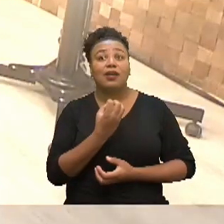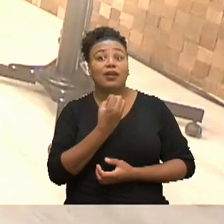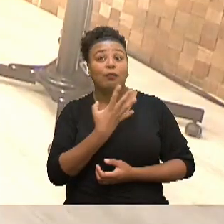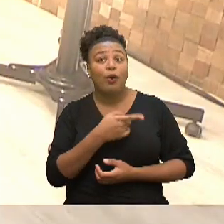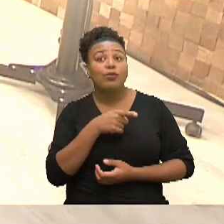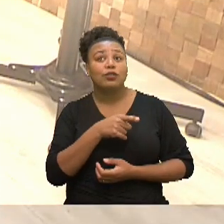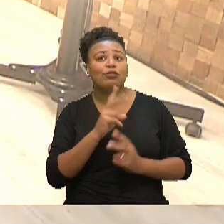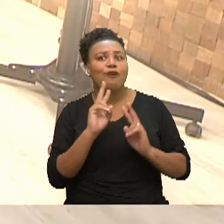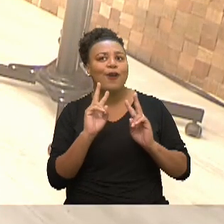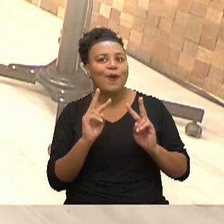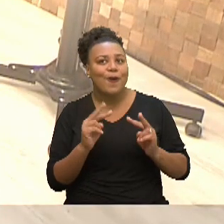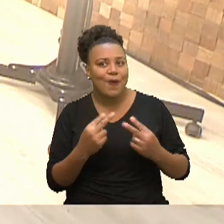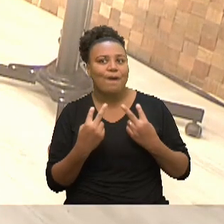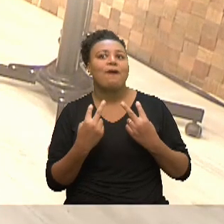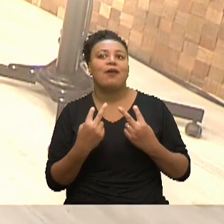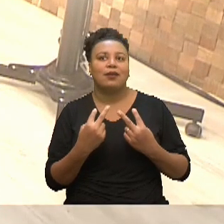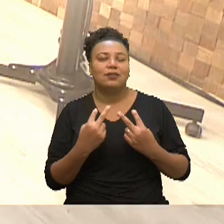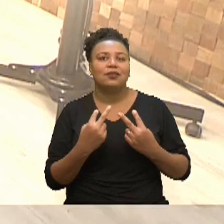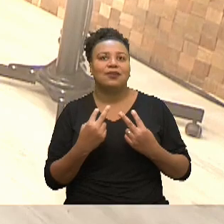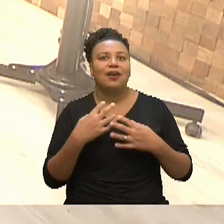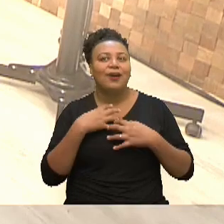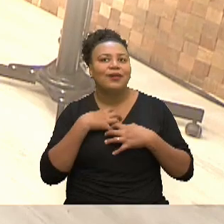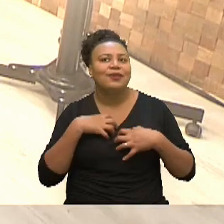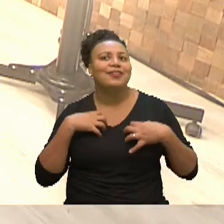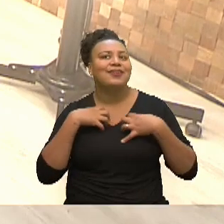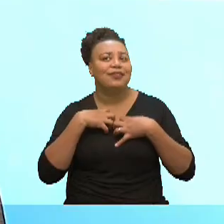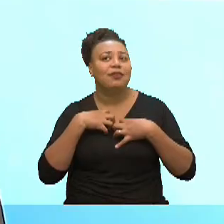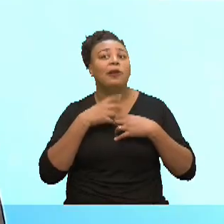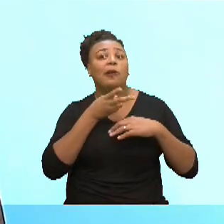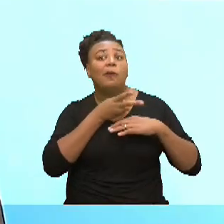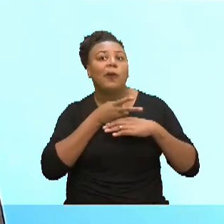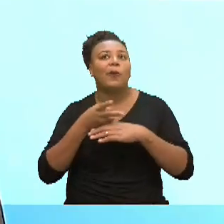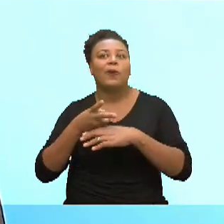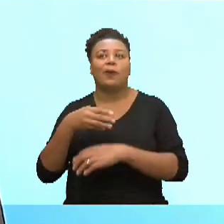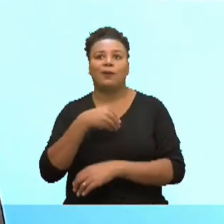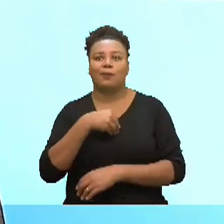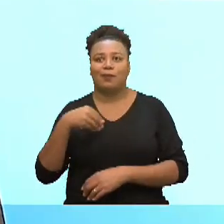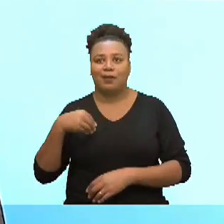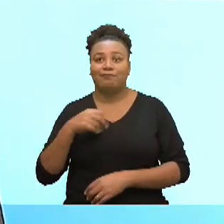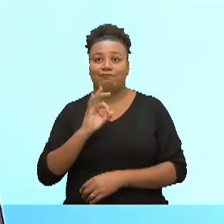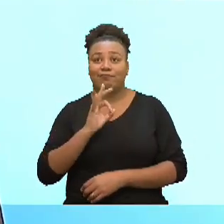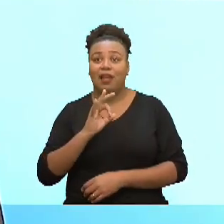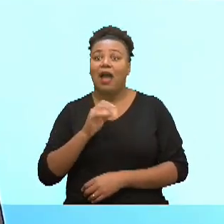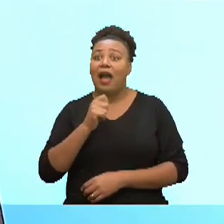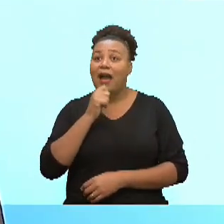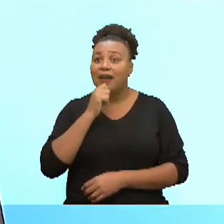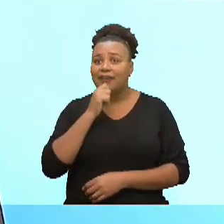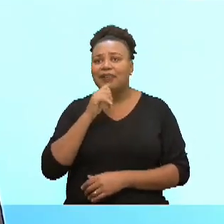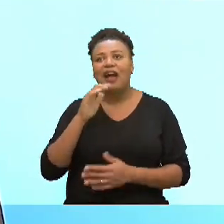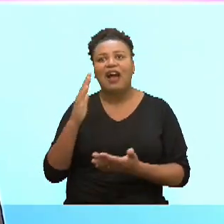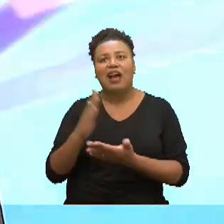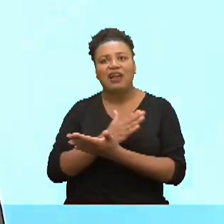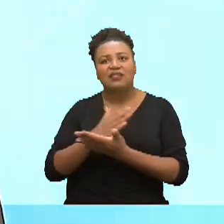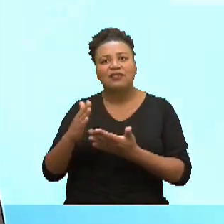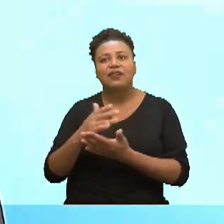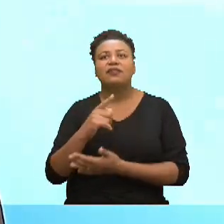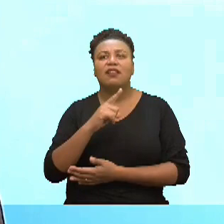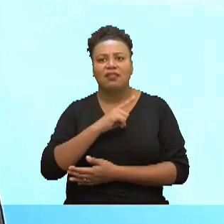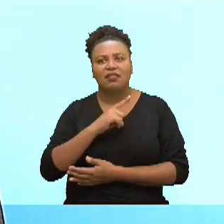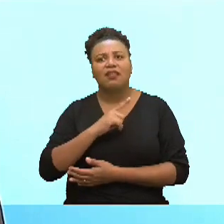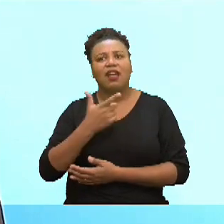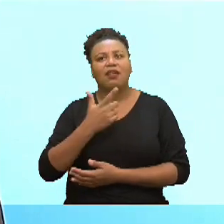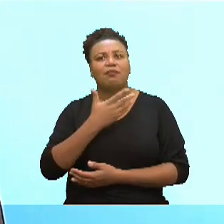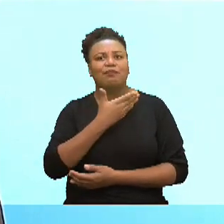que tu reconheceu essa sensação e buscou ajuda, né, porque ainda tem, a gente às vezes enfrenta também esse